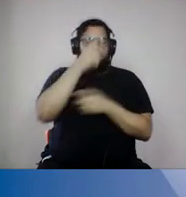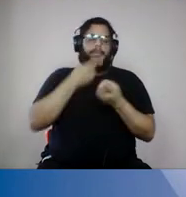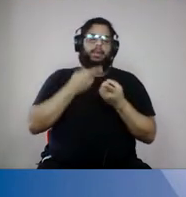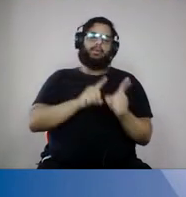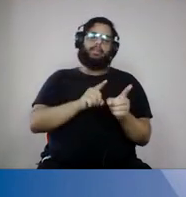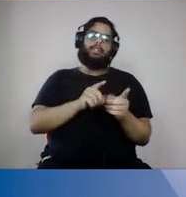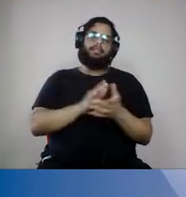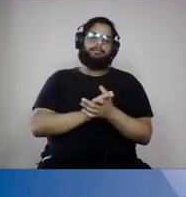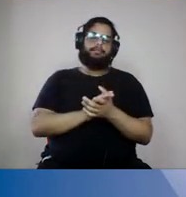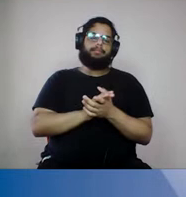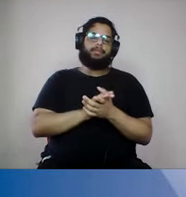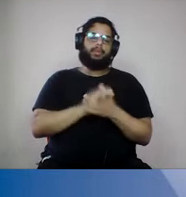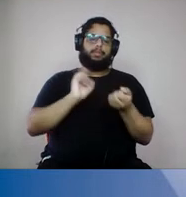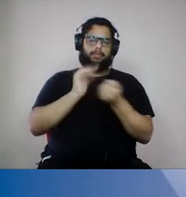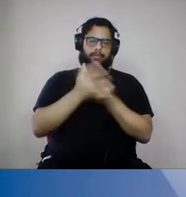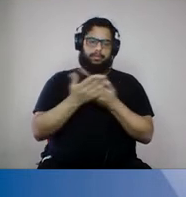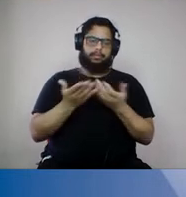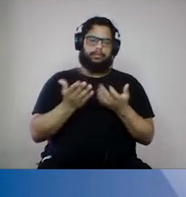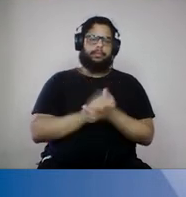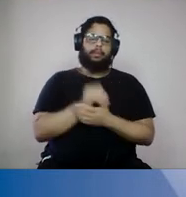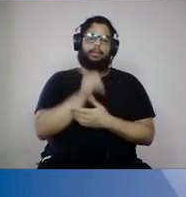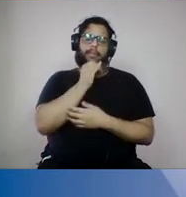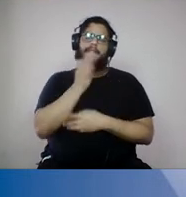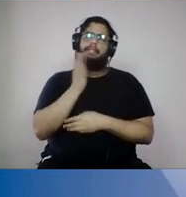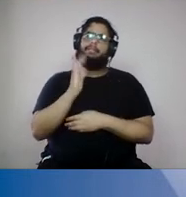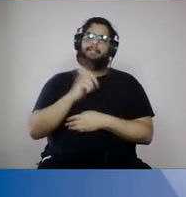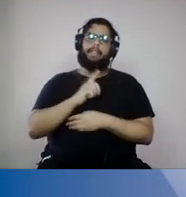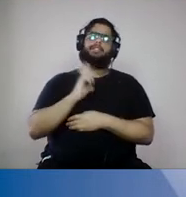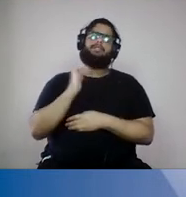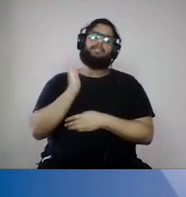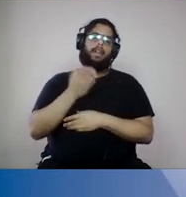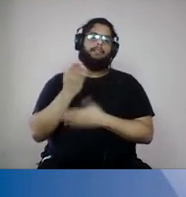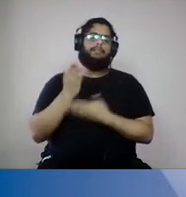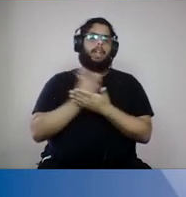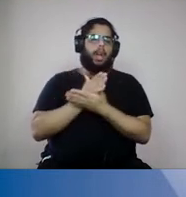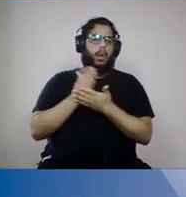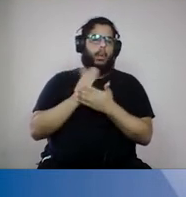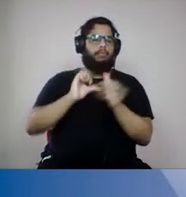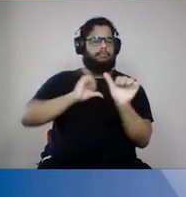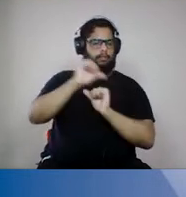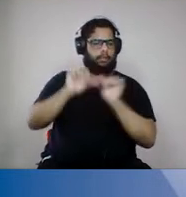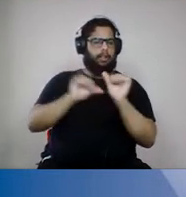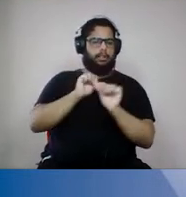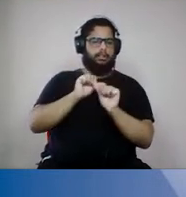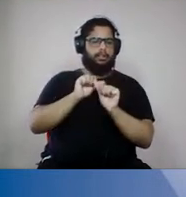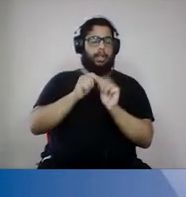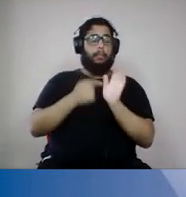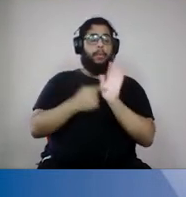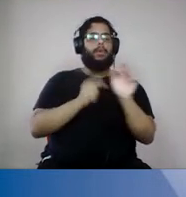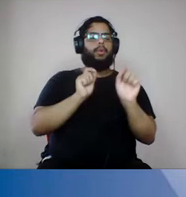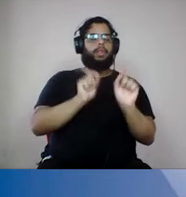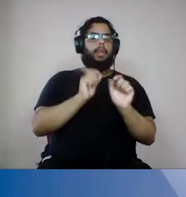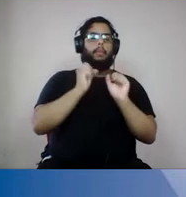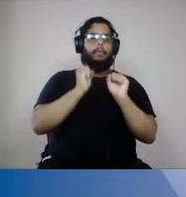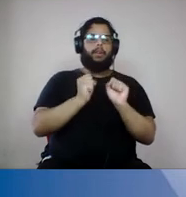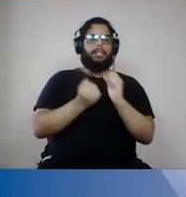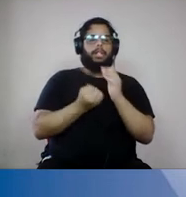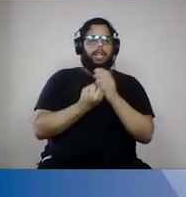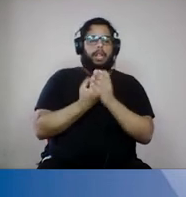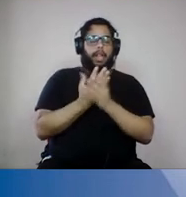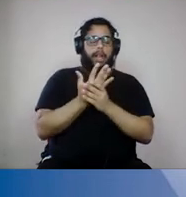algumas mutações virais mais recentes já estão mostrando que elas podem produzir cepas virais mais